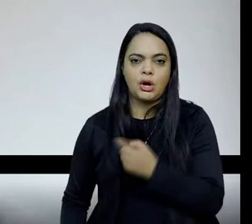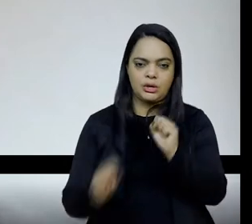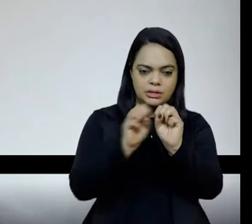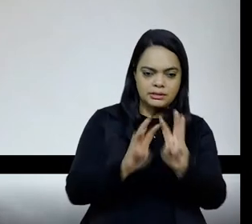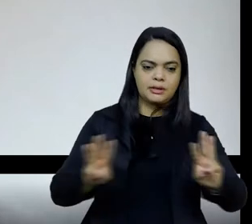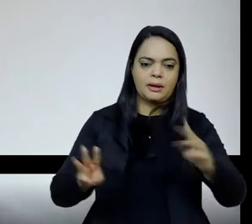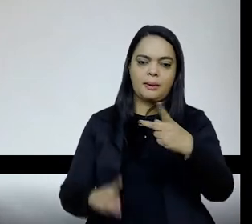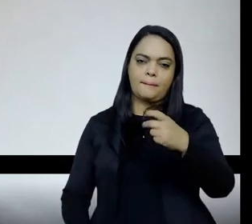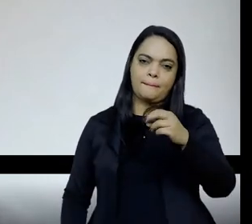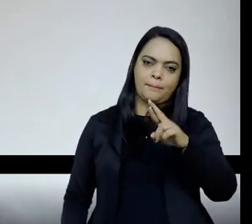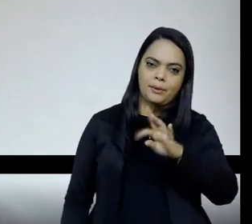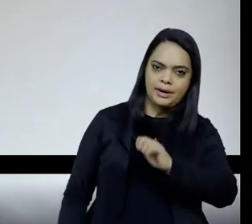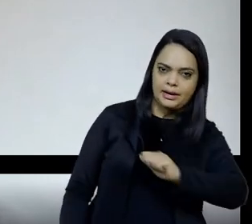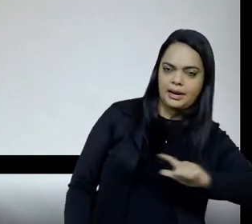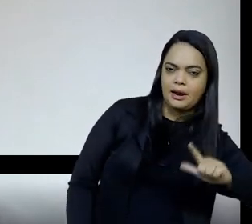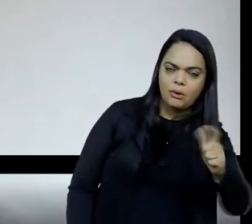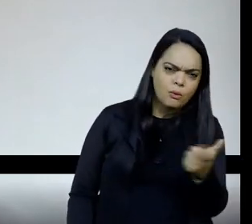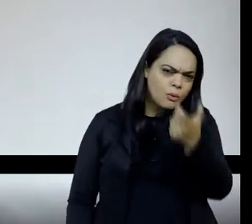conscientemente, queremos